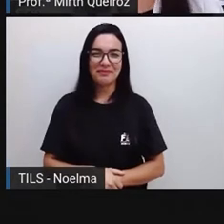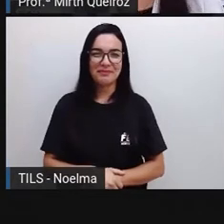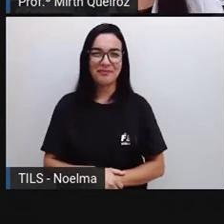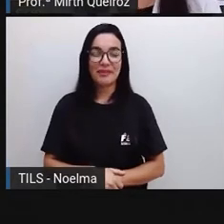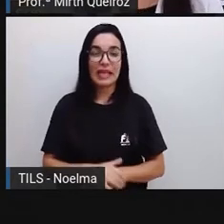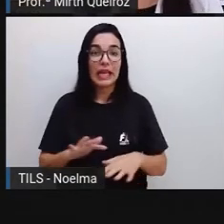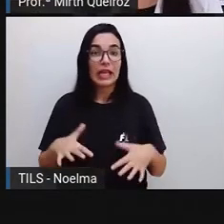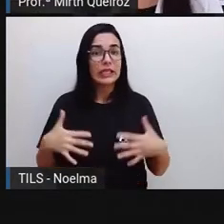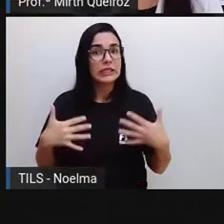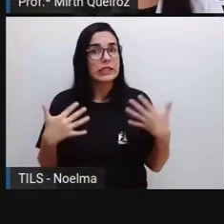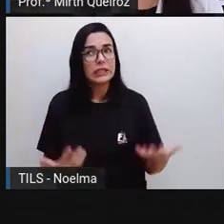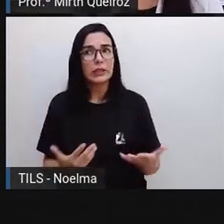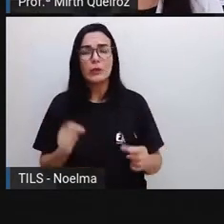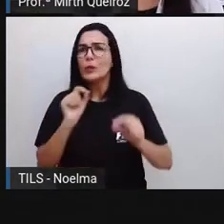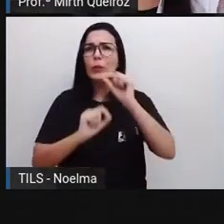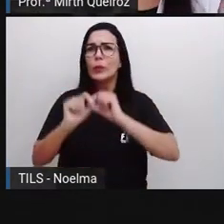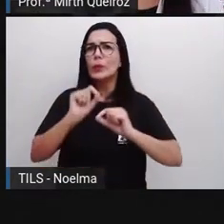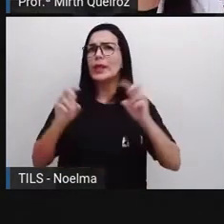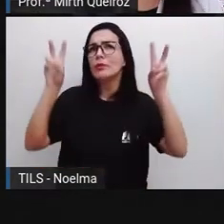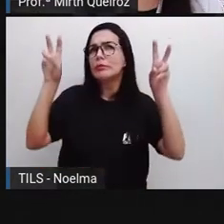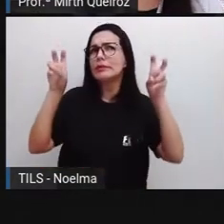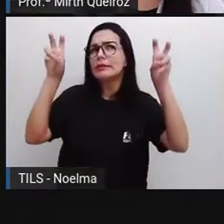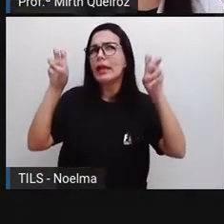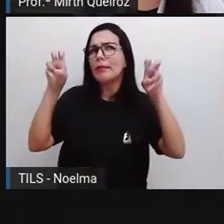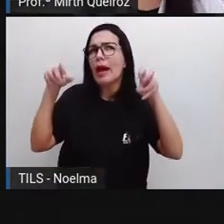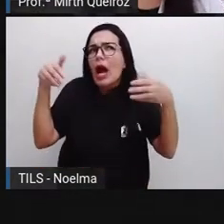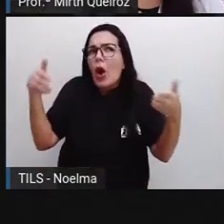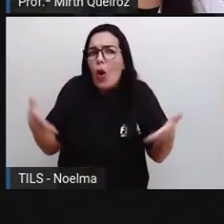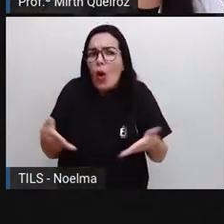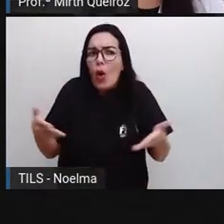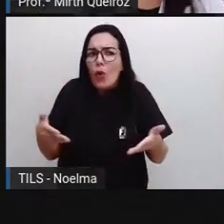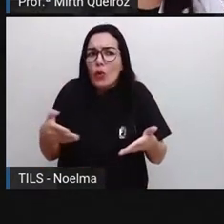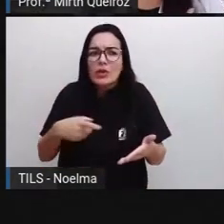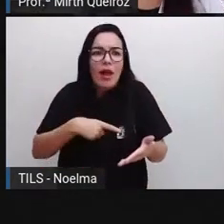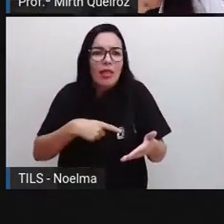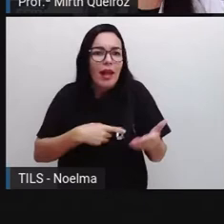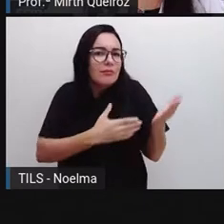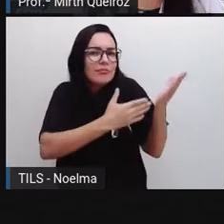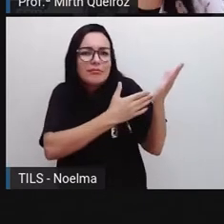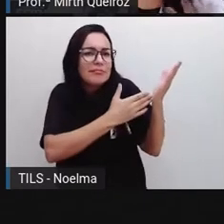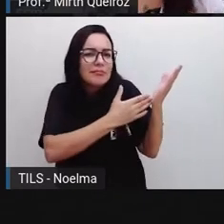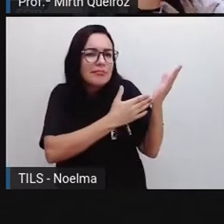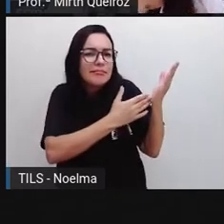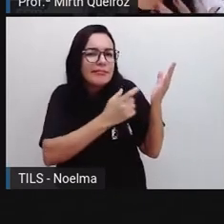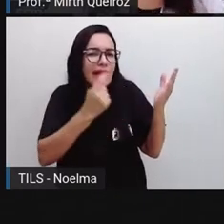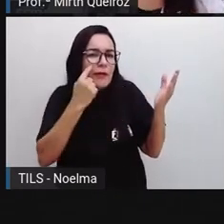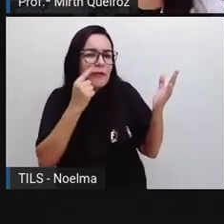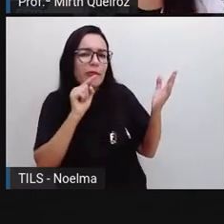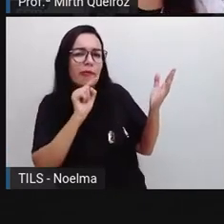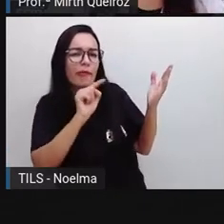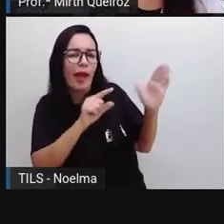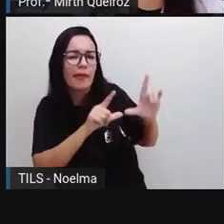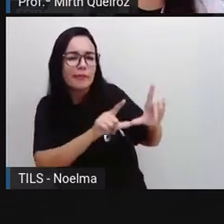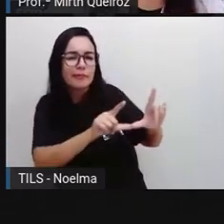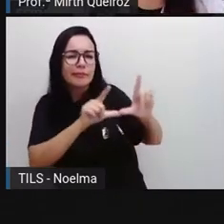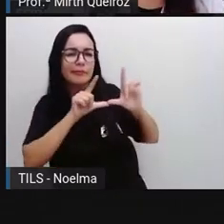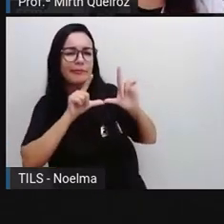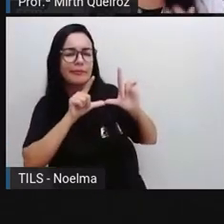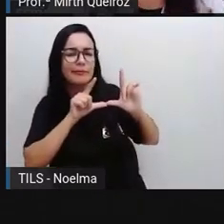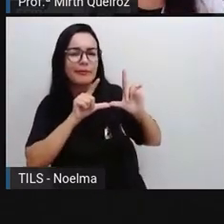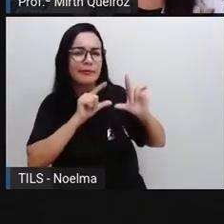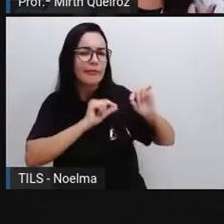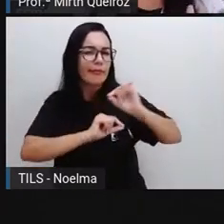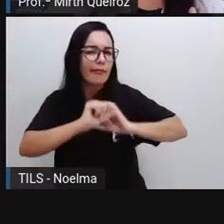E aí, sobre o que vocês acham que nós iremos falar? O que vocês podem ver aí nessa imagem, né?